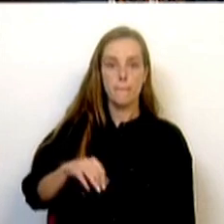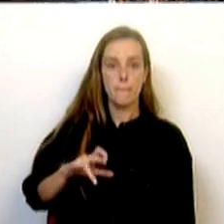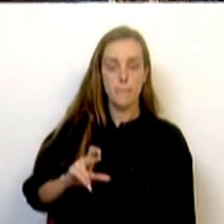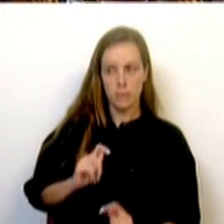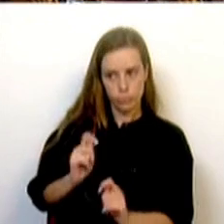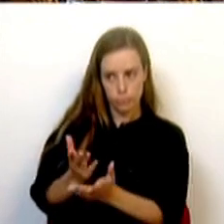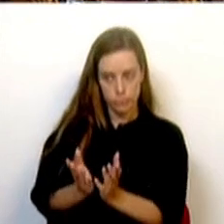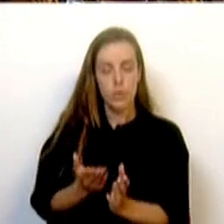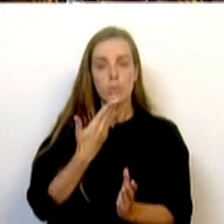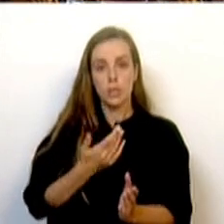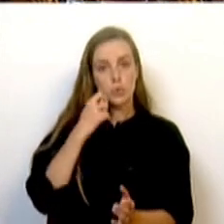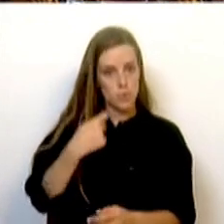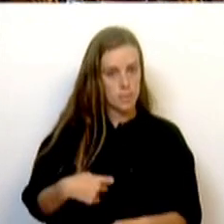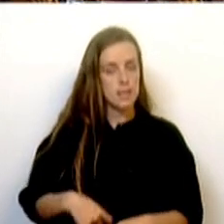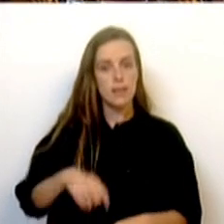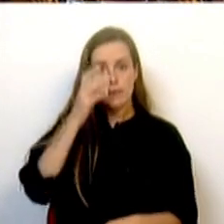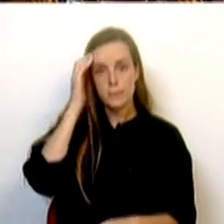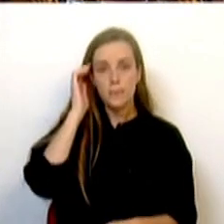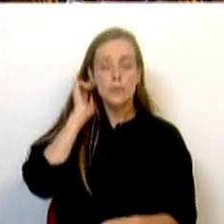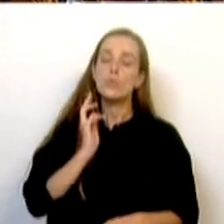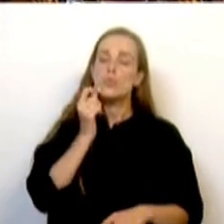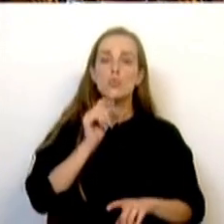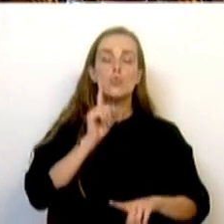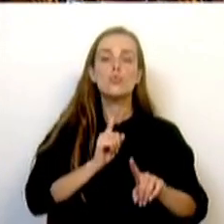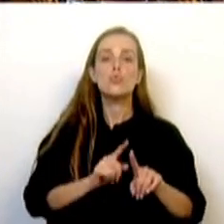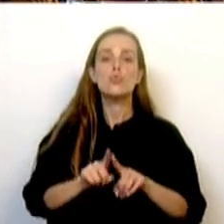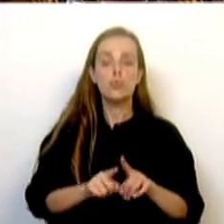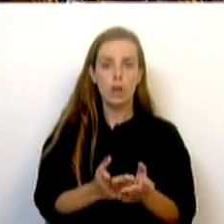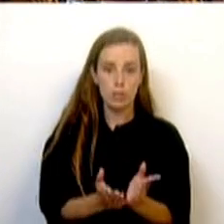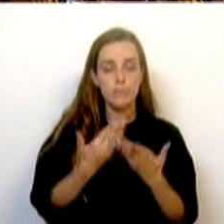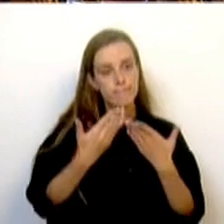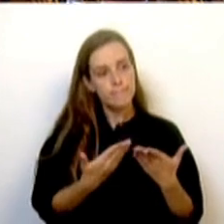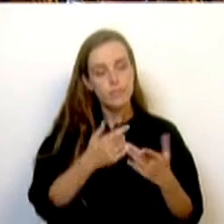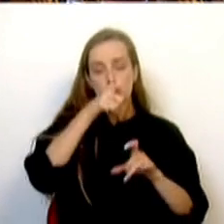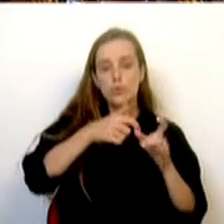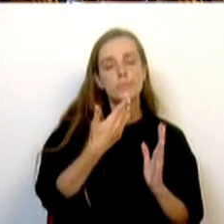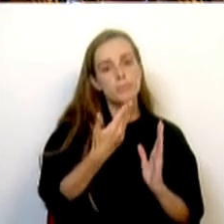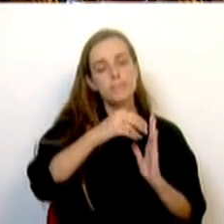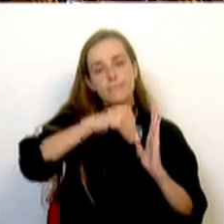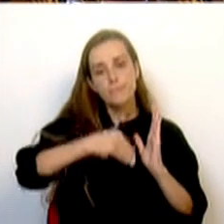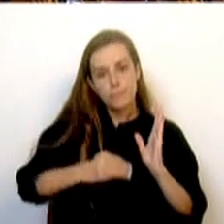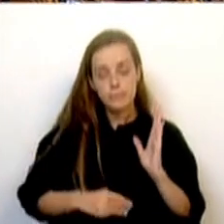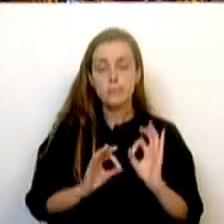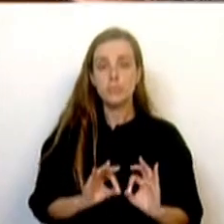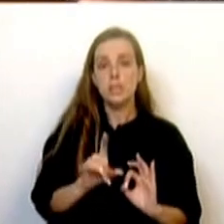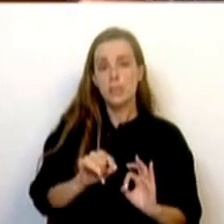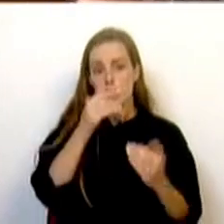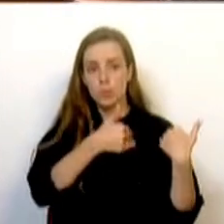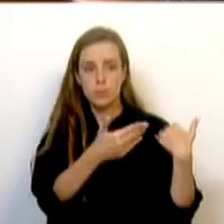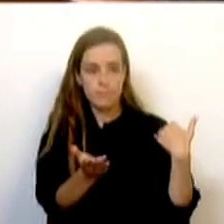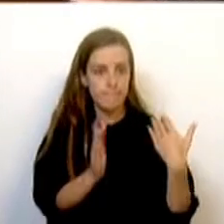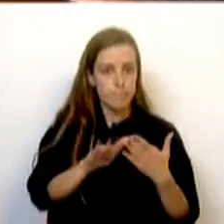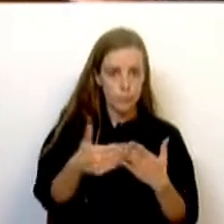Obrigada, Sr. Presidente, Sras. e Srs. Deputados, saudar também os peticionários, saudar também os autores destas